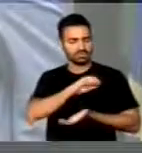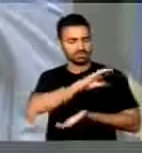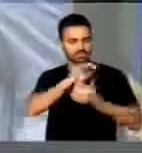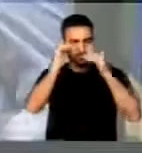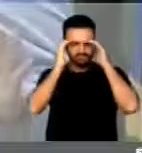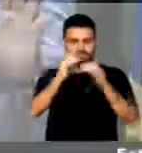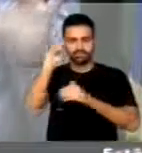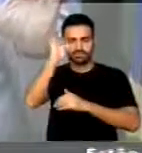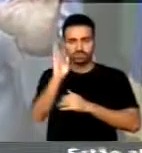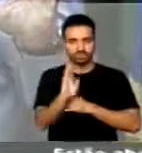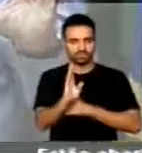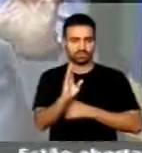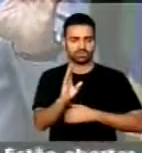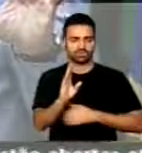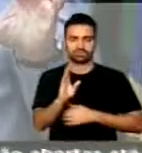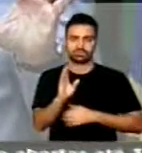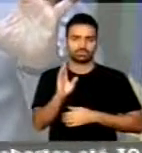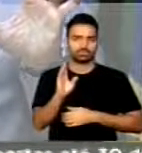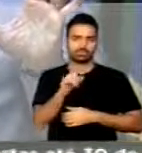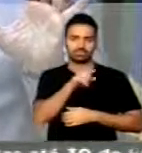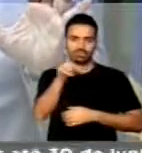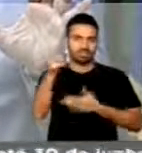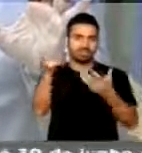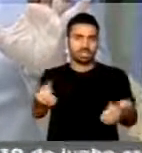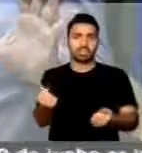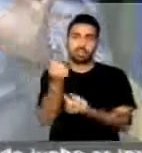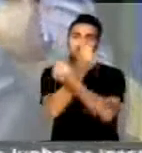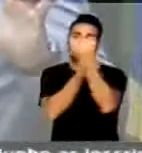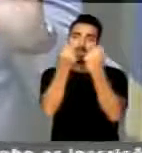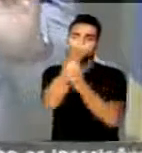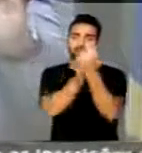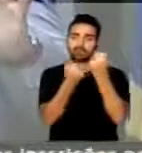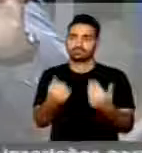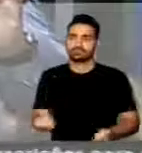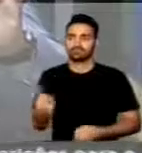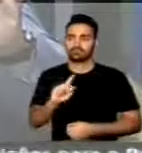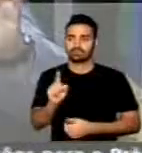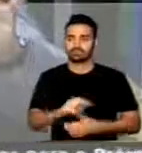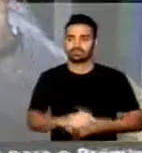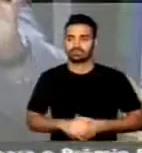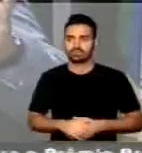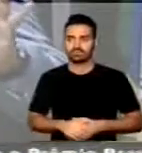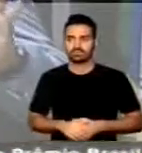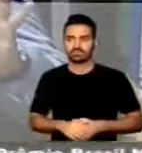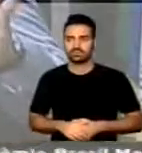Não vamos nos enganar. Não vamos... Vamos votar.